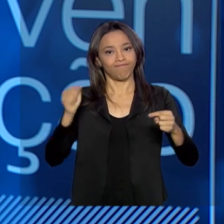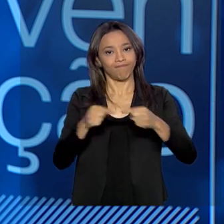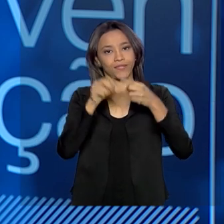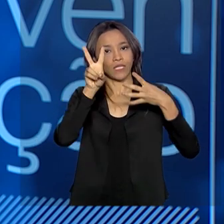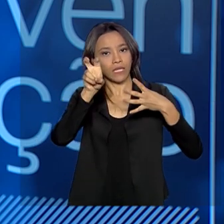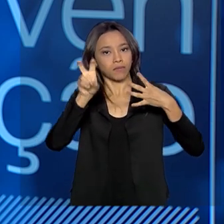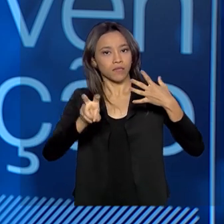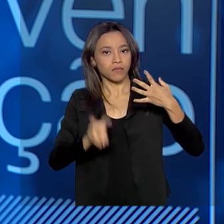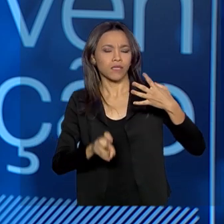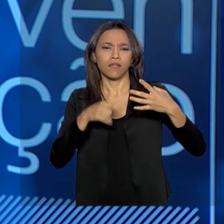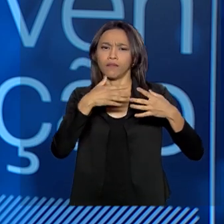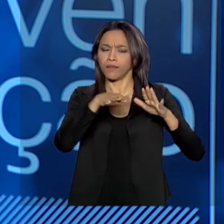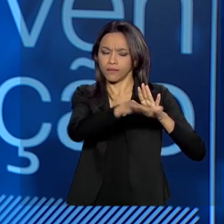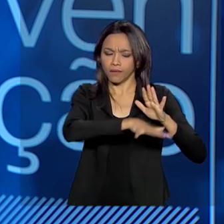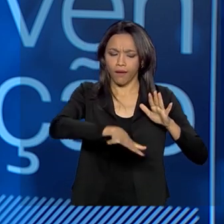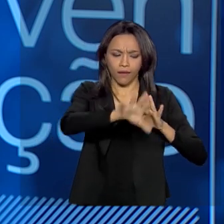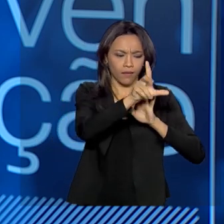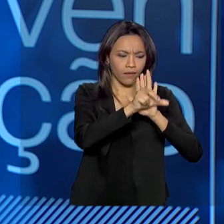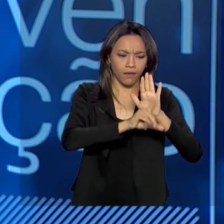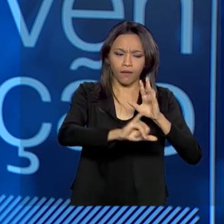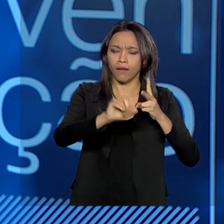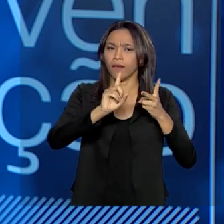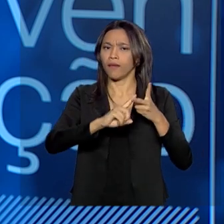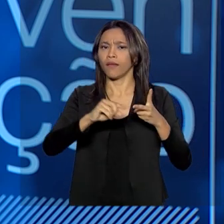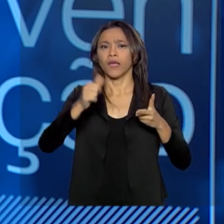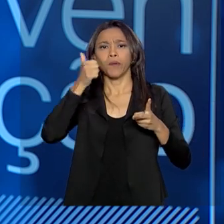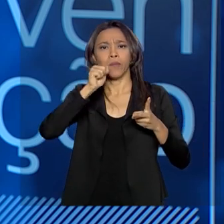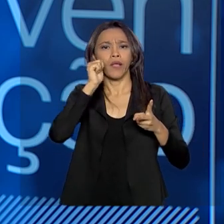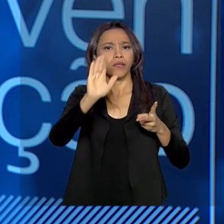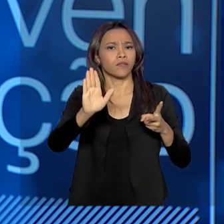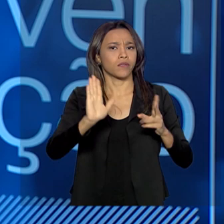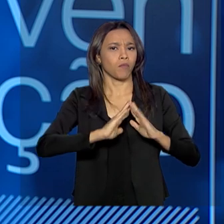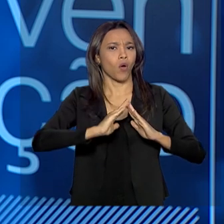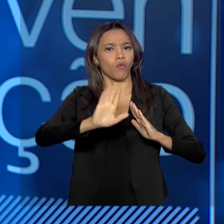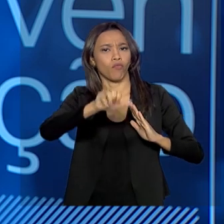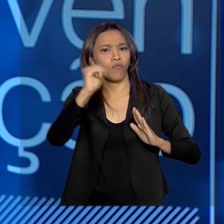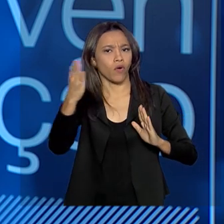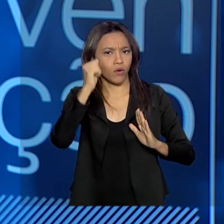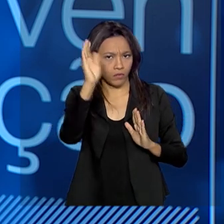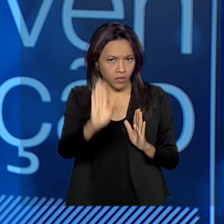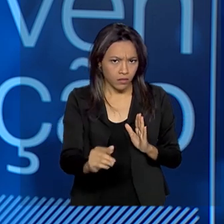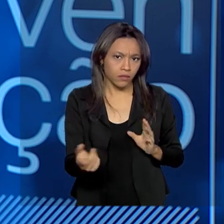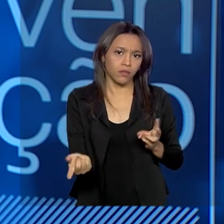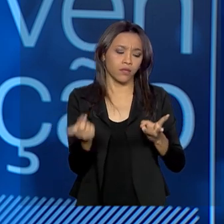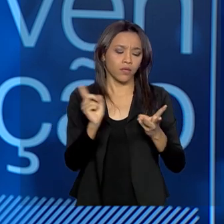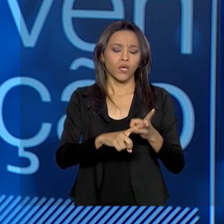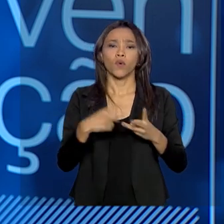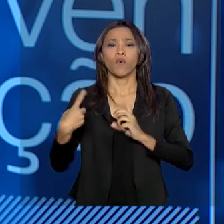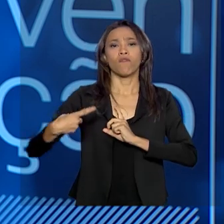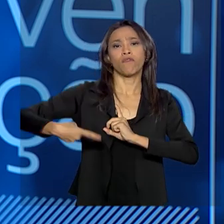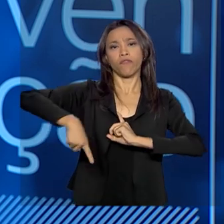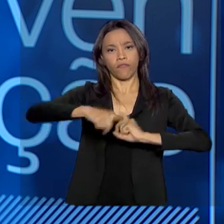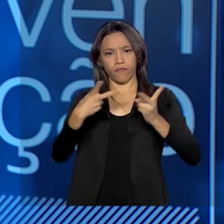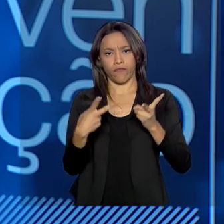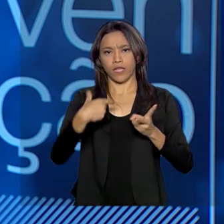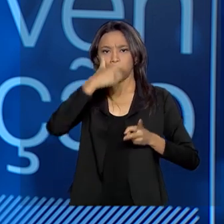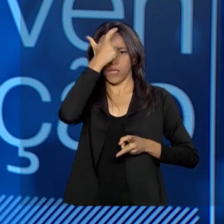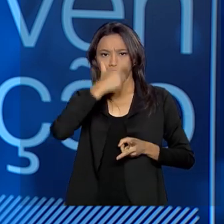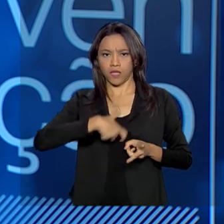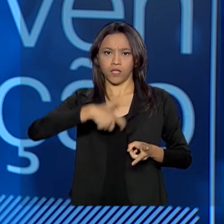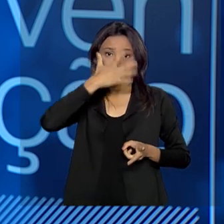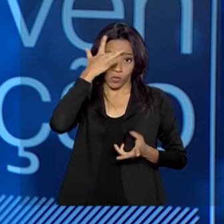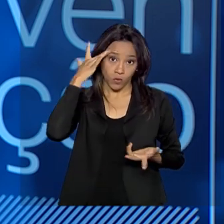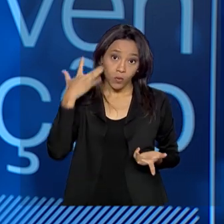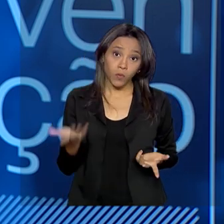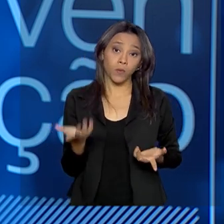parte legislativa até mulheres no exterior, o próprio tráfico de pessoas, nós temos